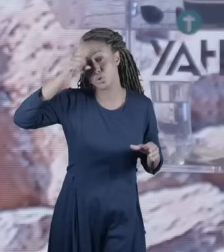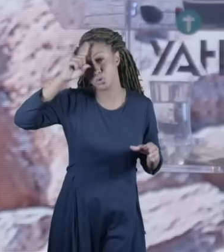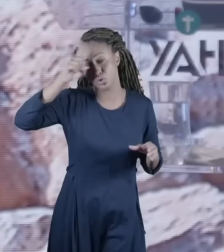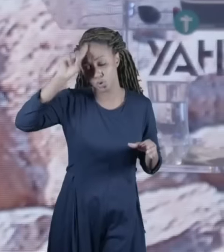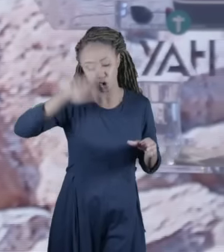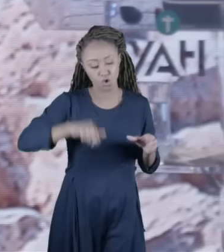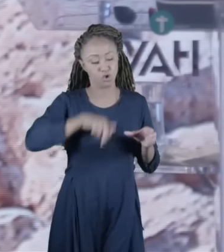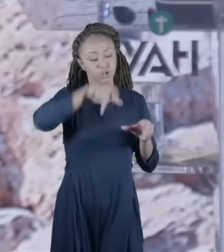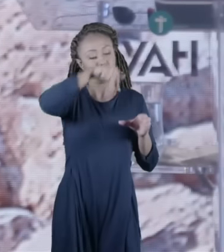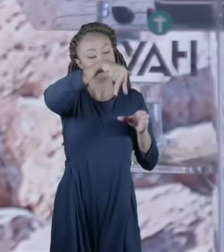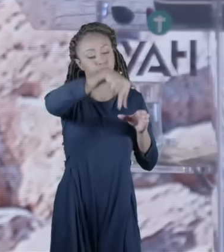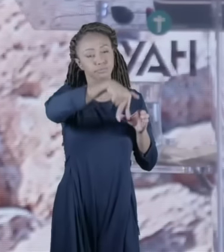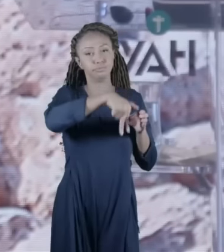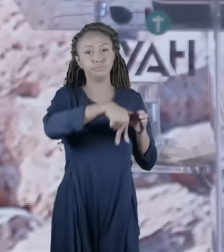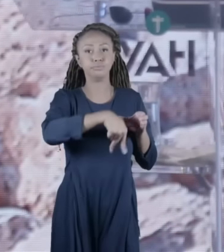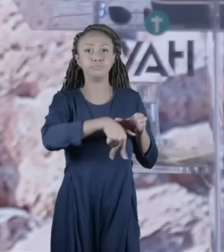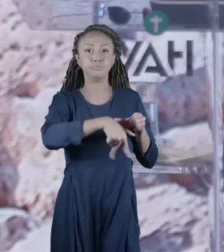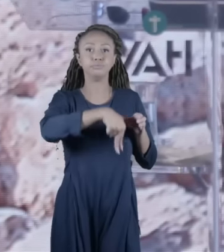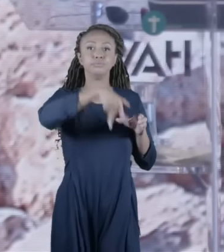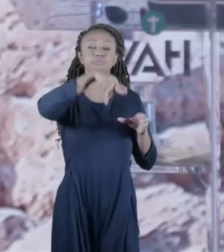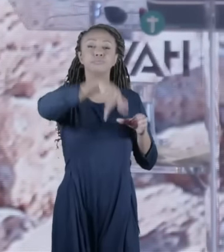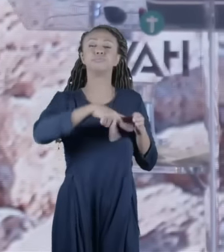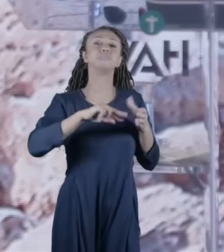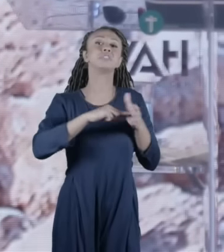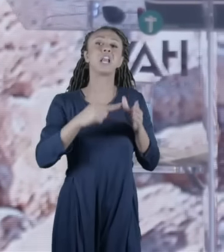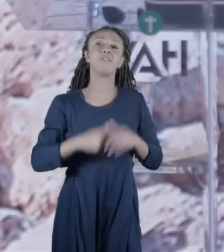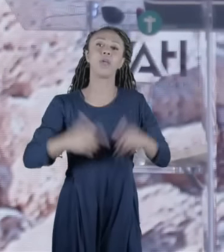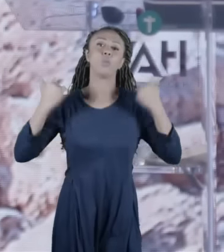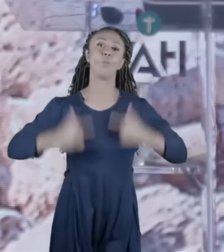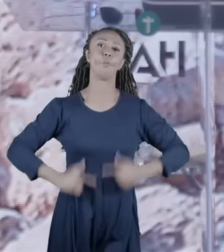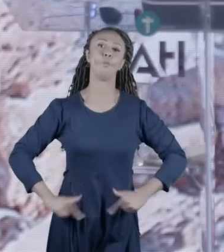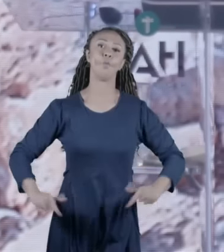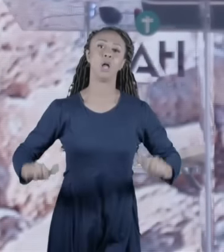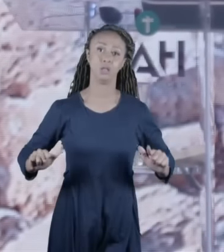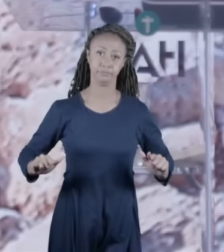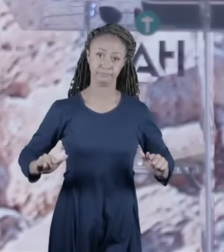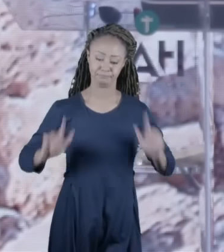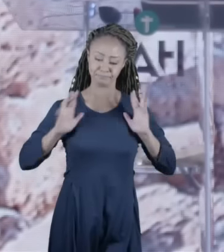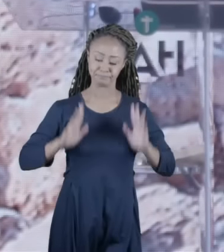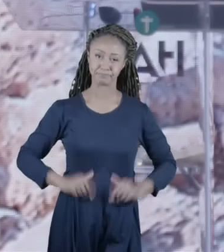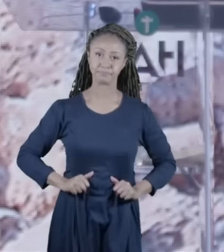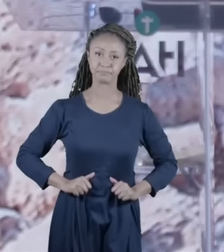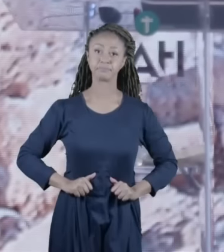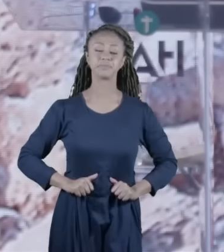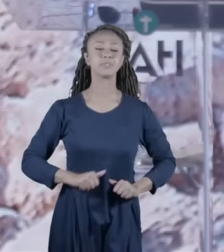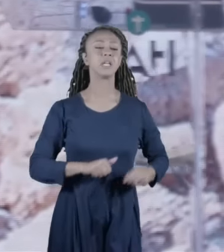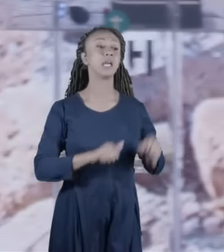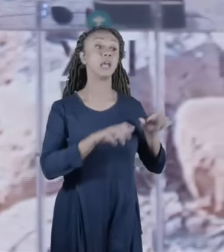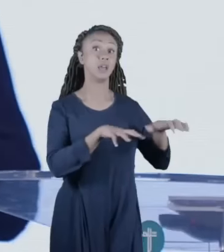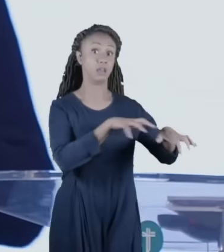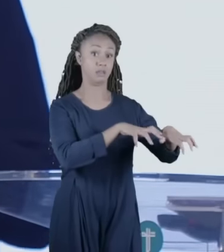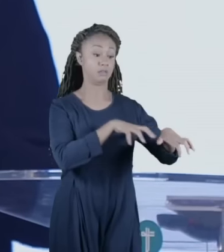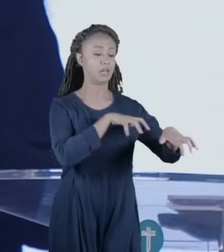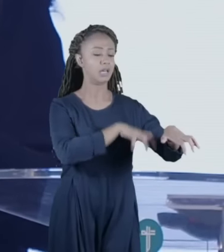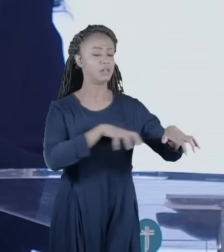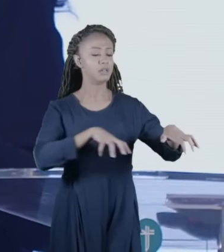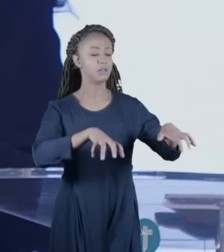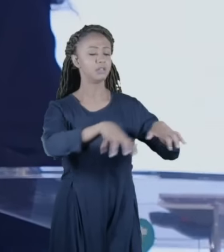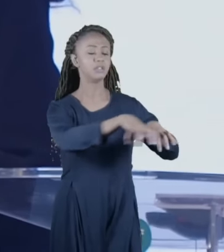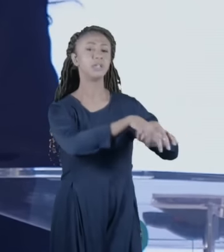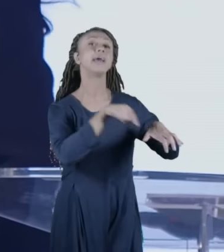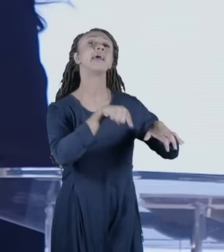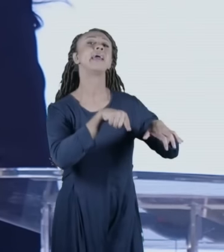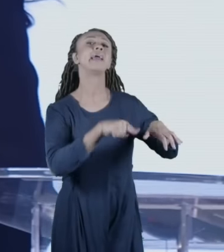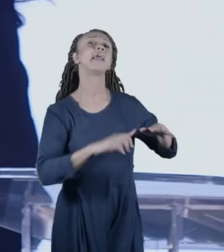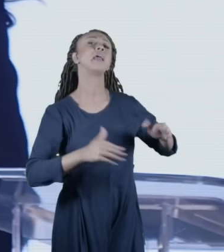importância na purificação através das águas e quem vivia aqui perto de Cúmerã era João